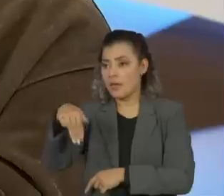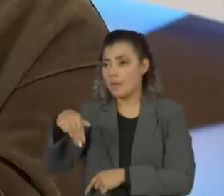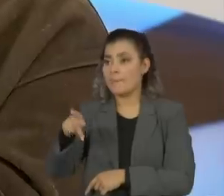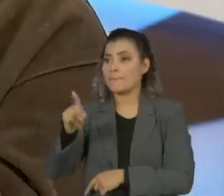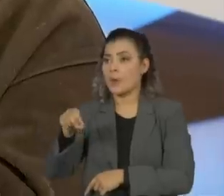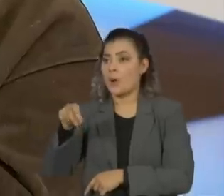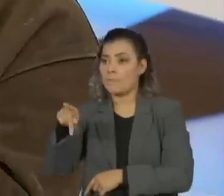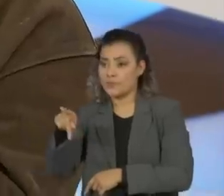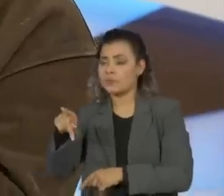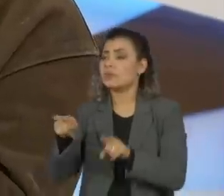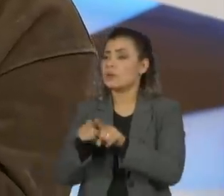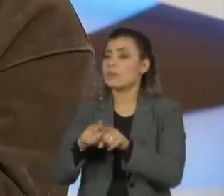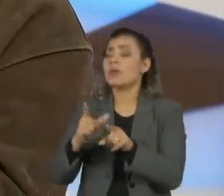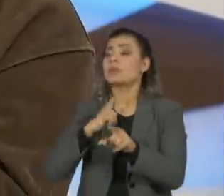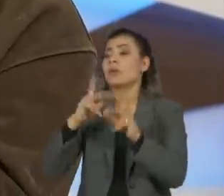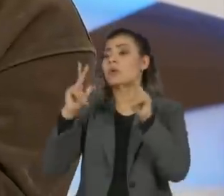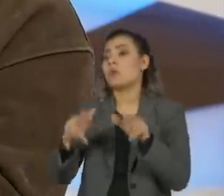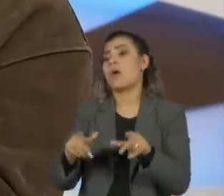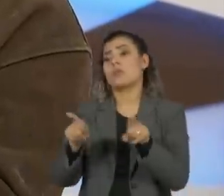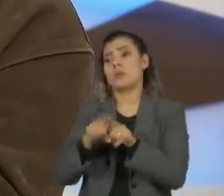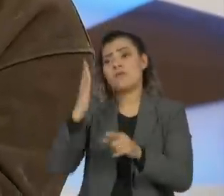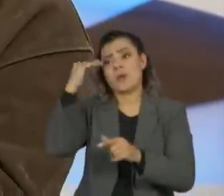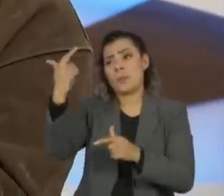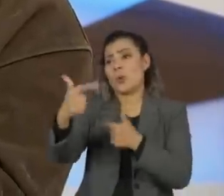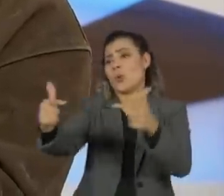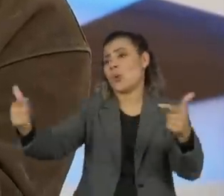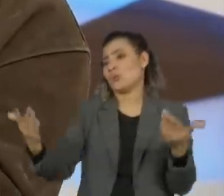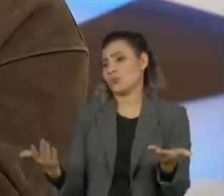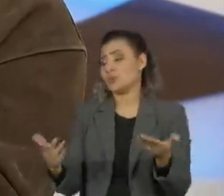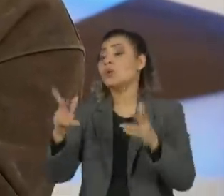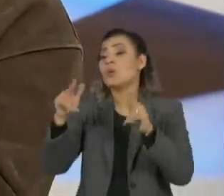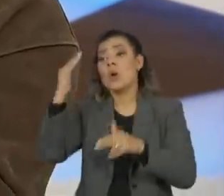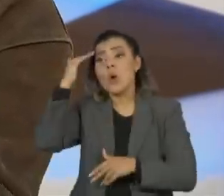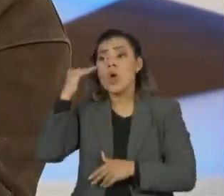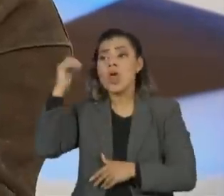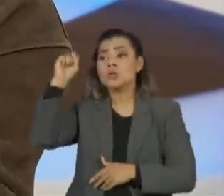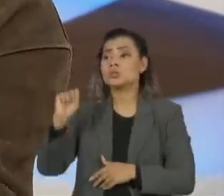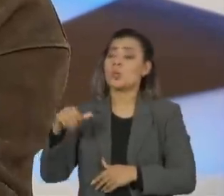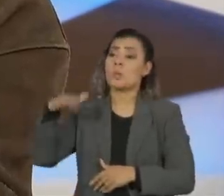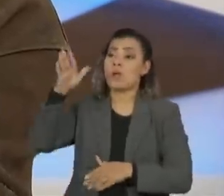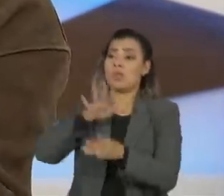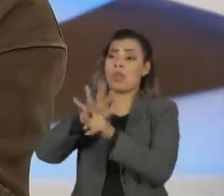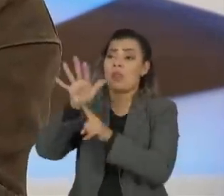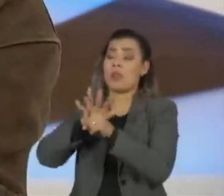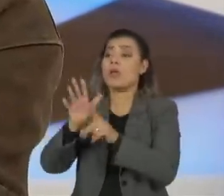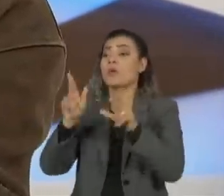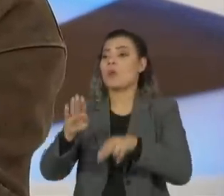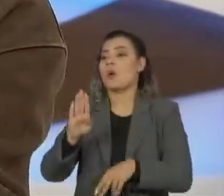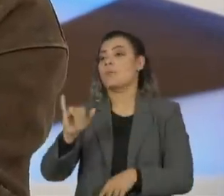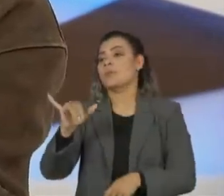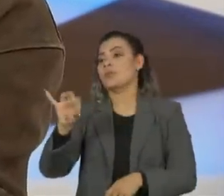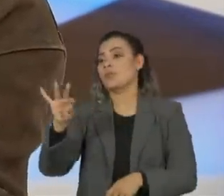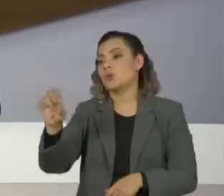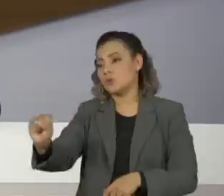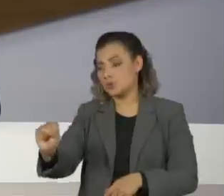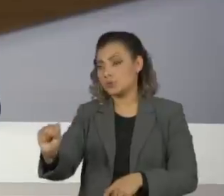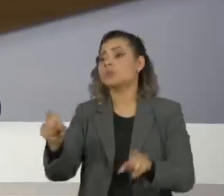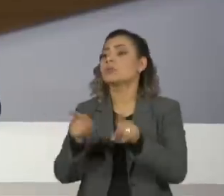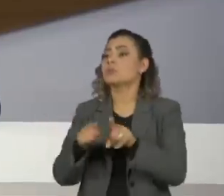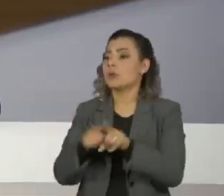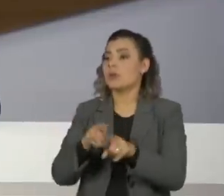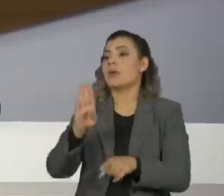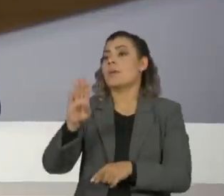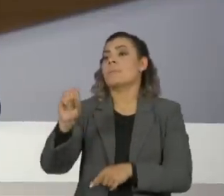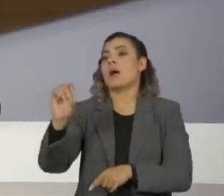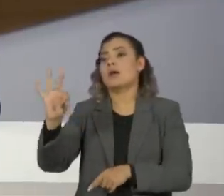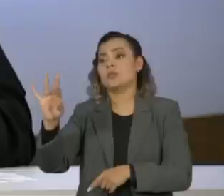-pop dá tanta divisa com o Hyundai para a Coreia do Sul, como os Beatles na época da explosão, eles barraram a Rolls